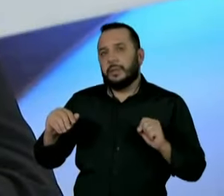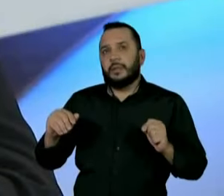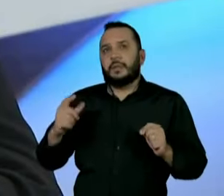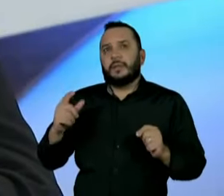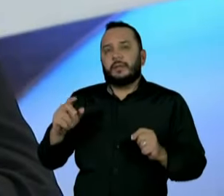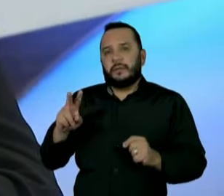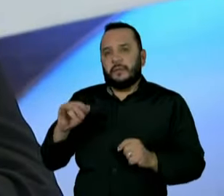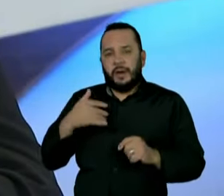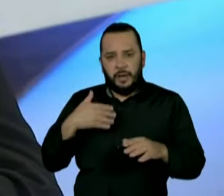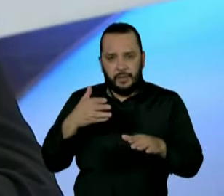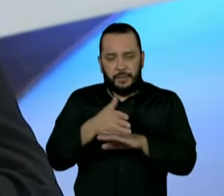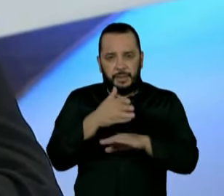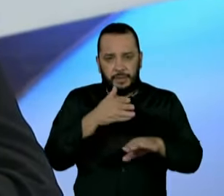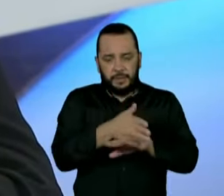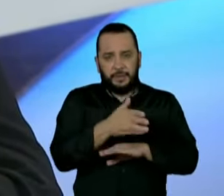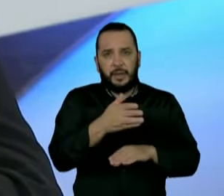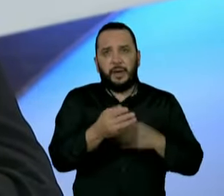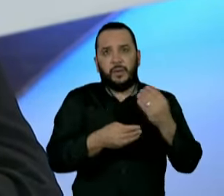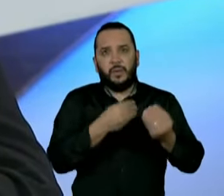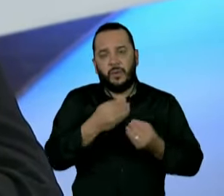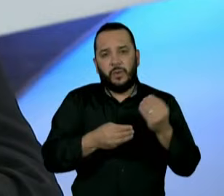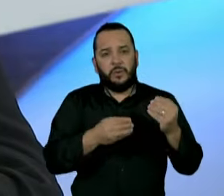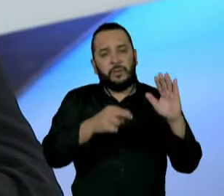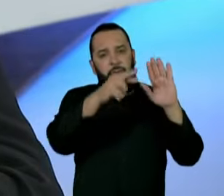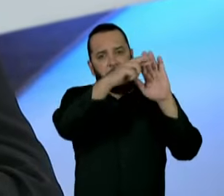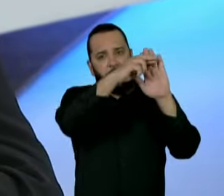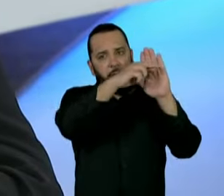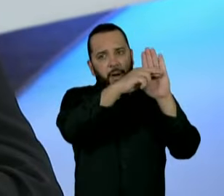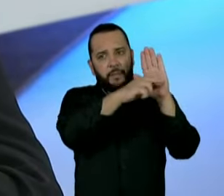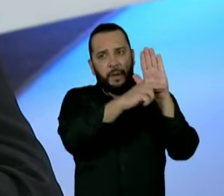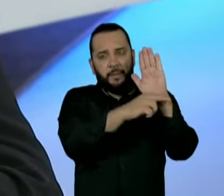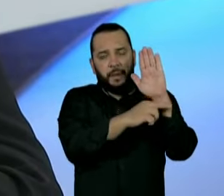anúncio das diretrizes de programa de governo.